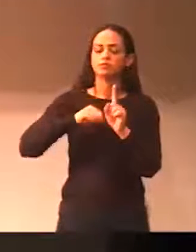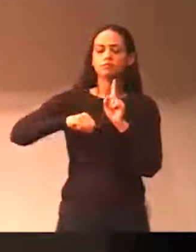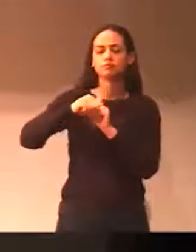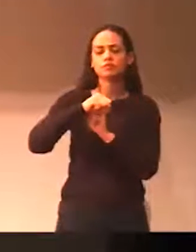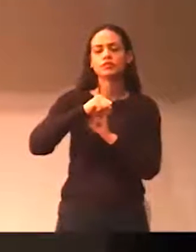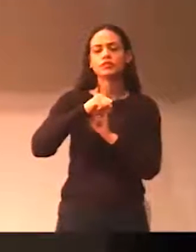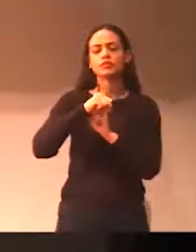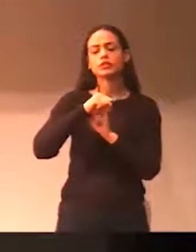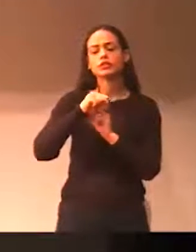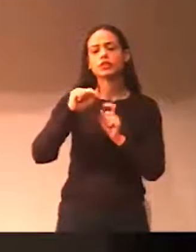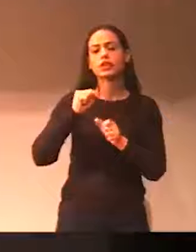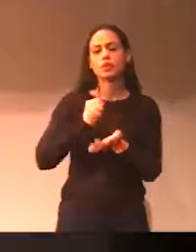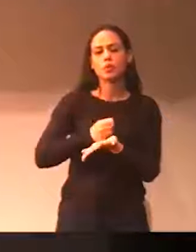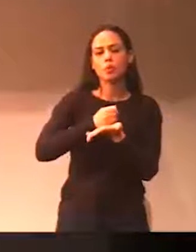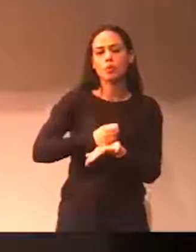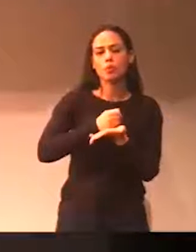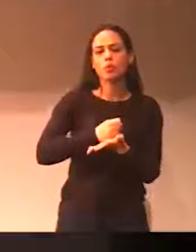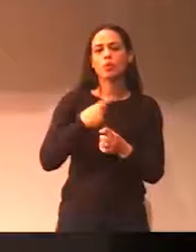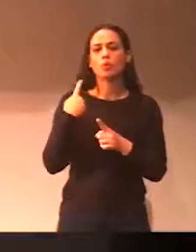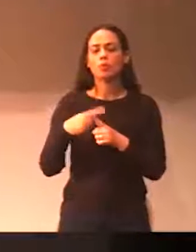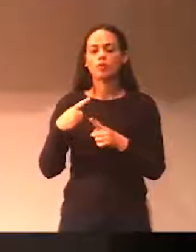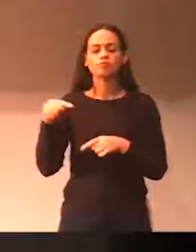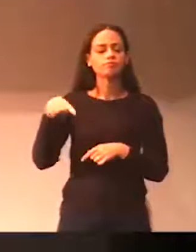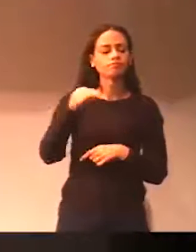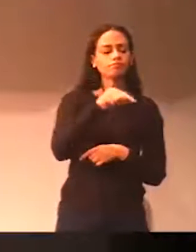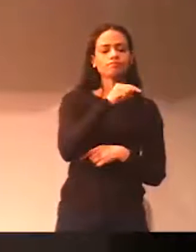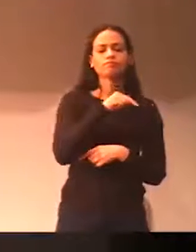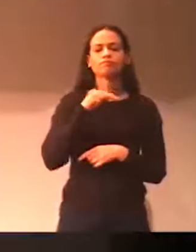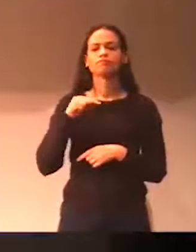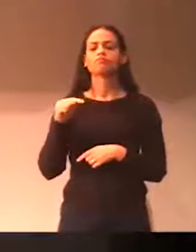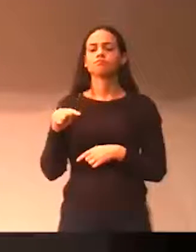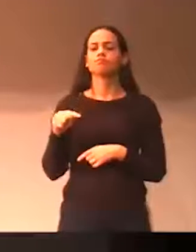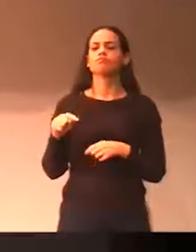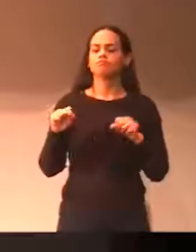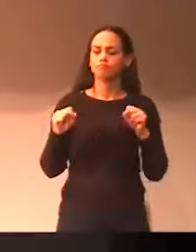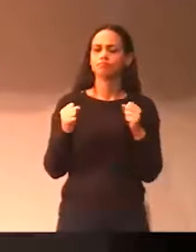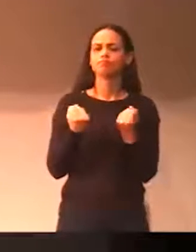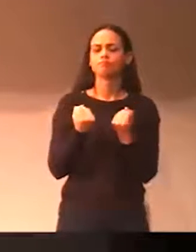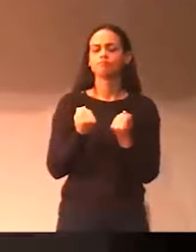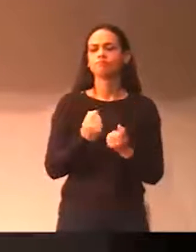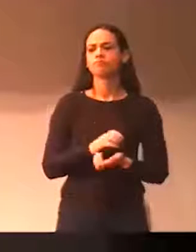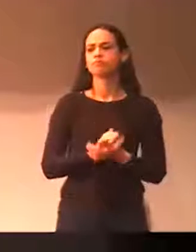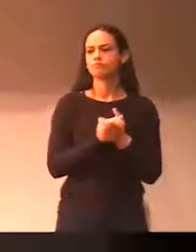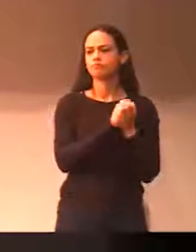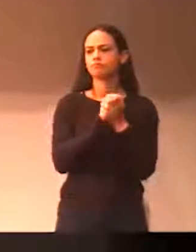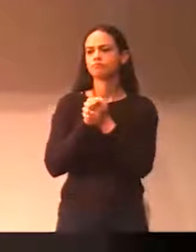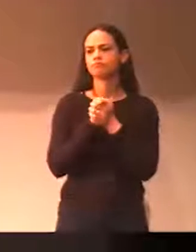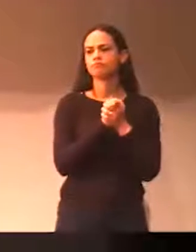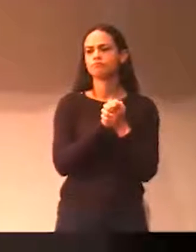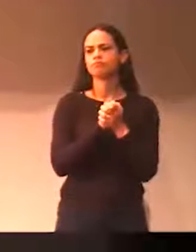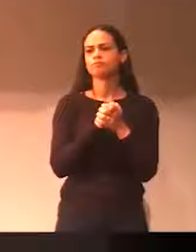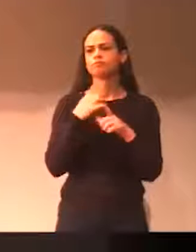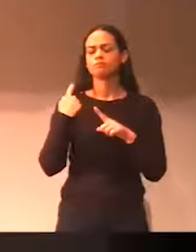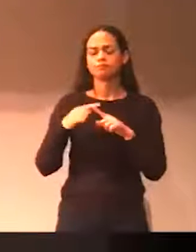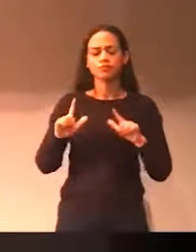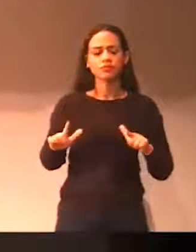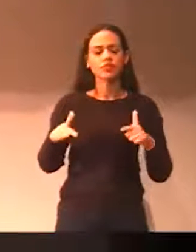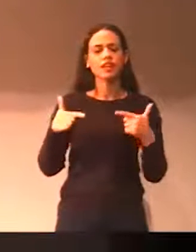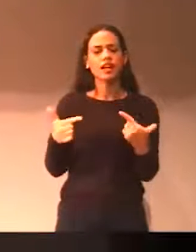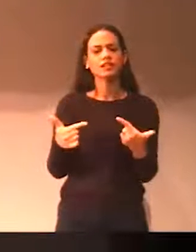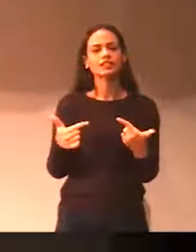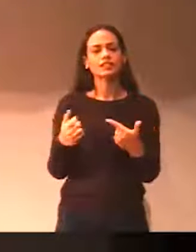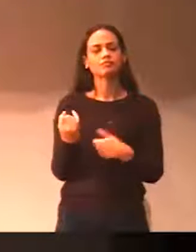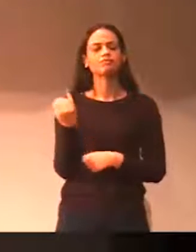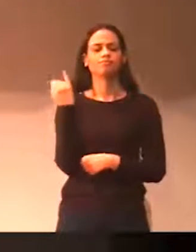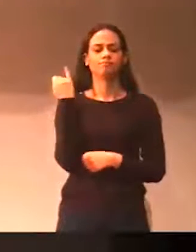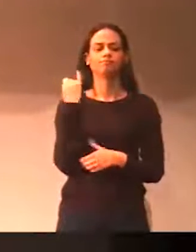são tão pequenos atos, mas já diz a teoria da melhoria contínua, que os grandes resultados partem de pequenas atitudes.